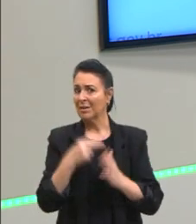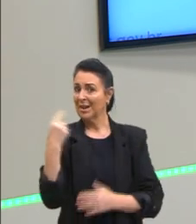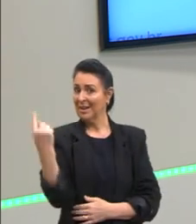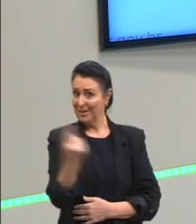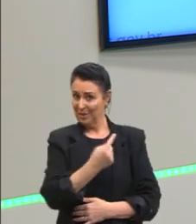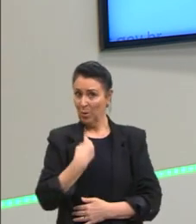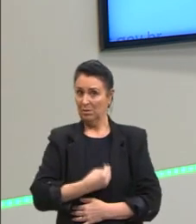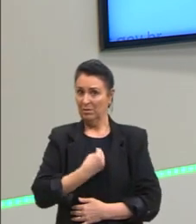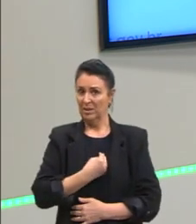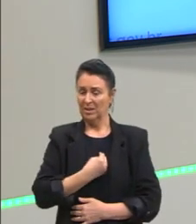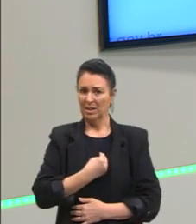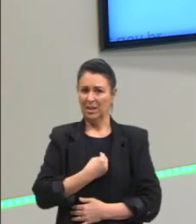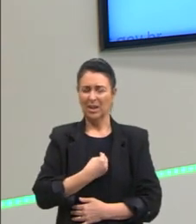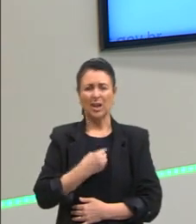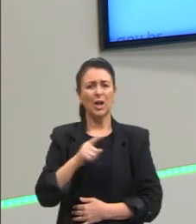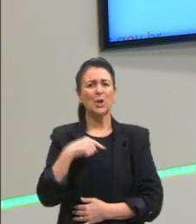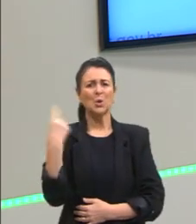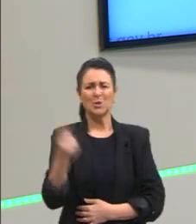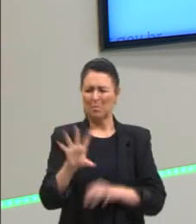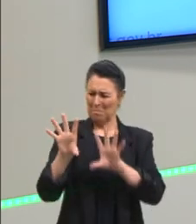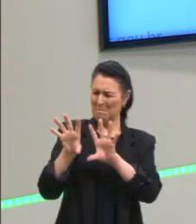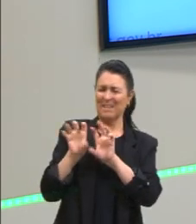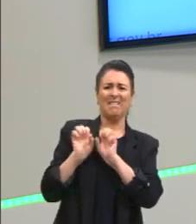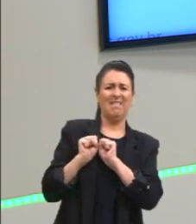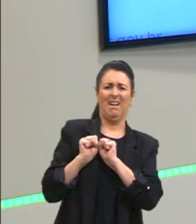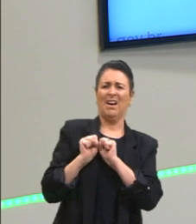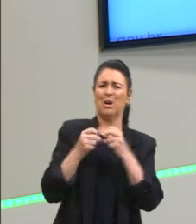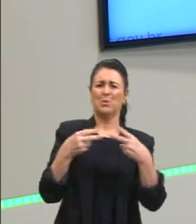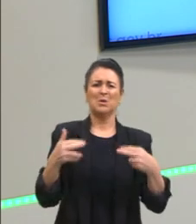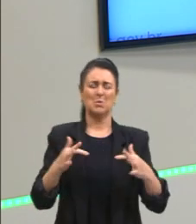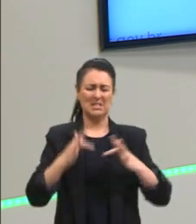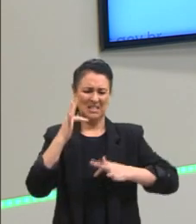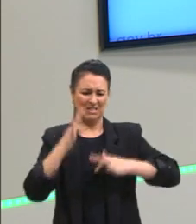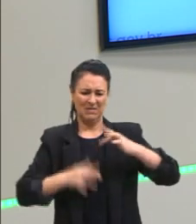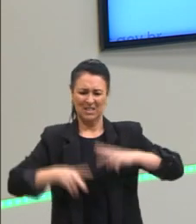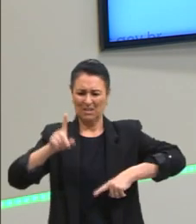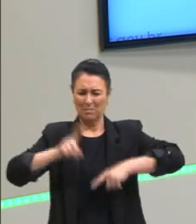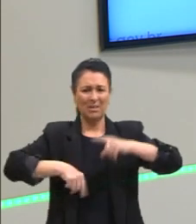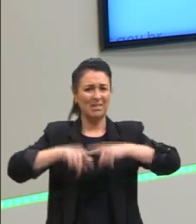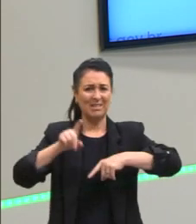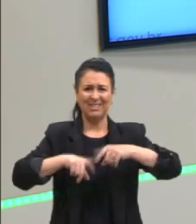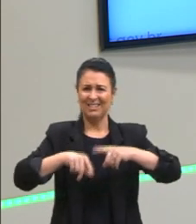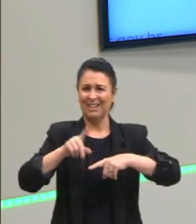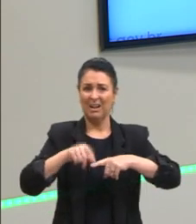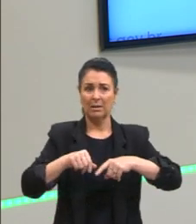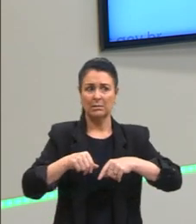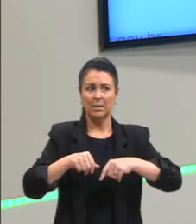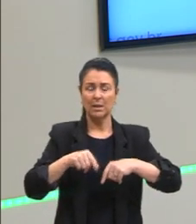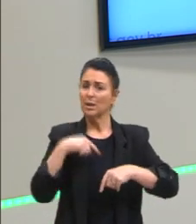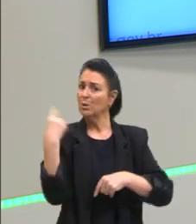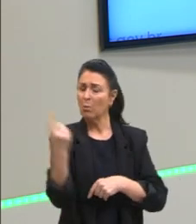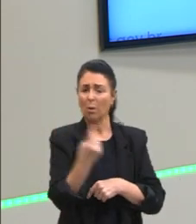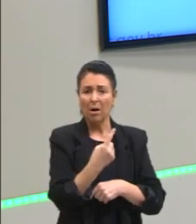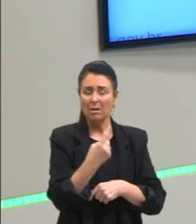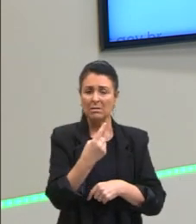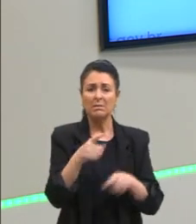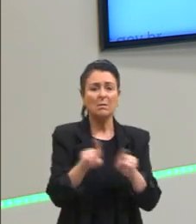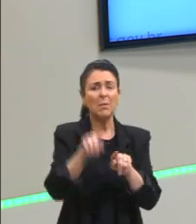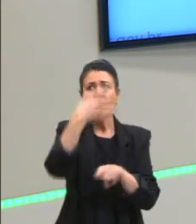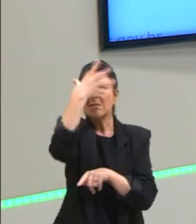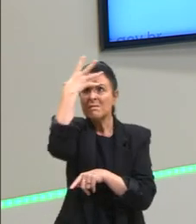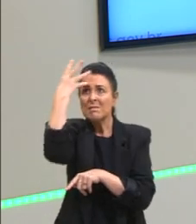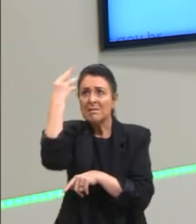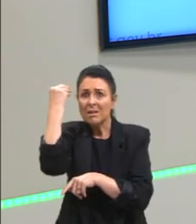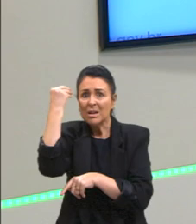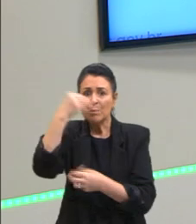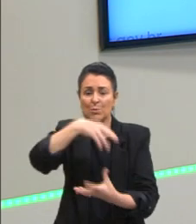a bens físicos, aqui do mundo sensível, e nos esquecemos das coisas do mundo inteligível, a